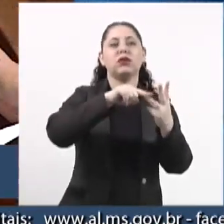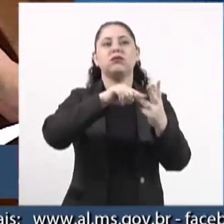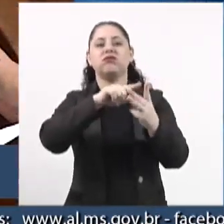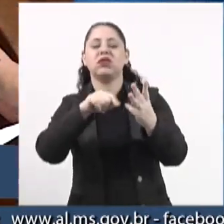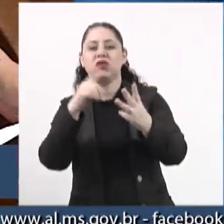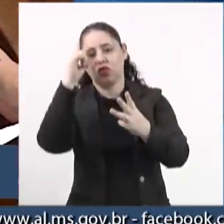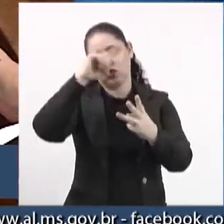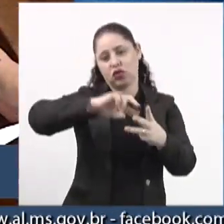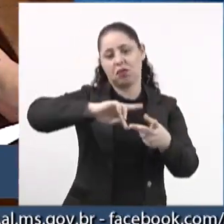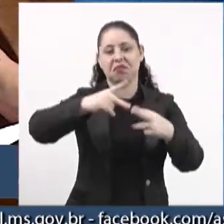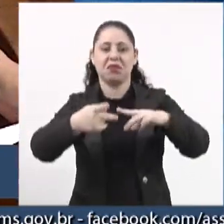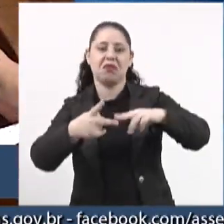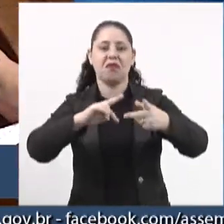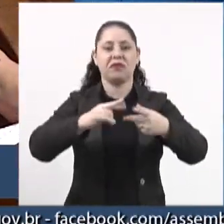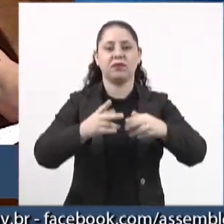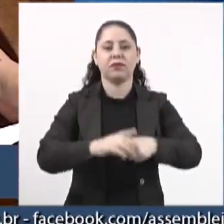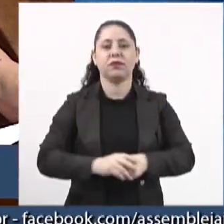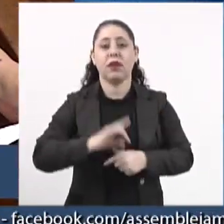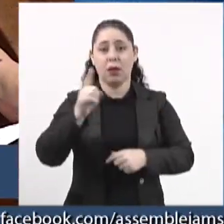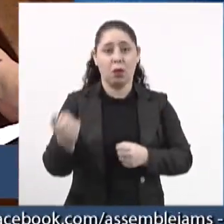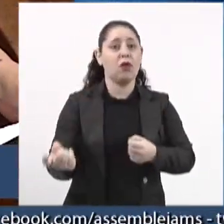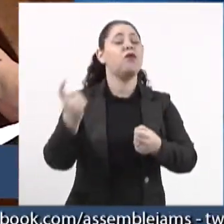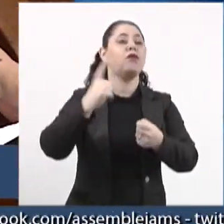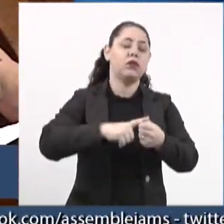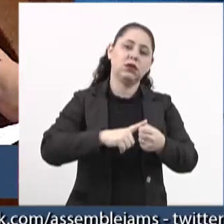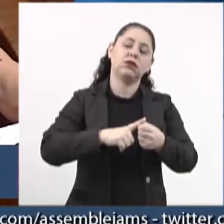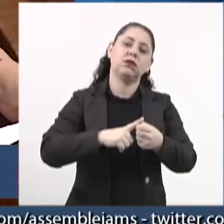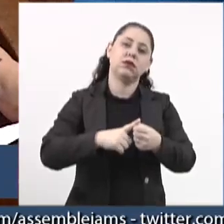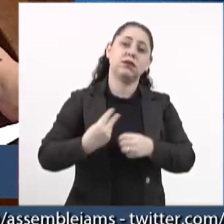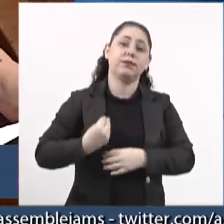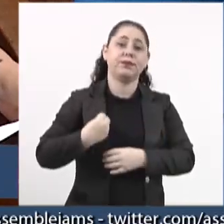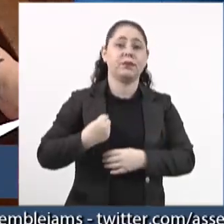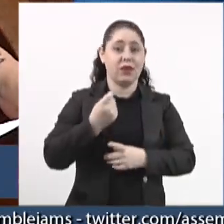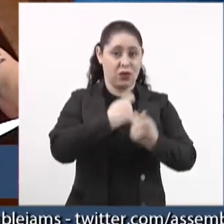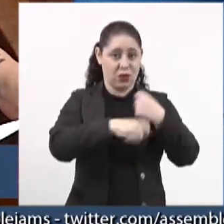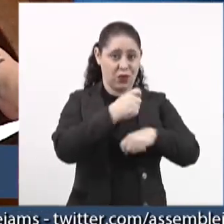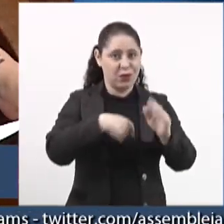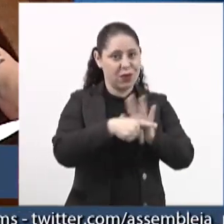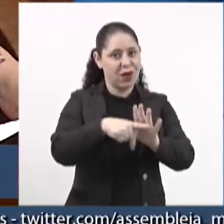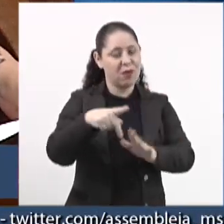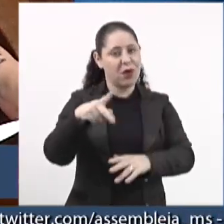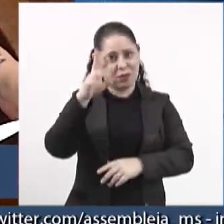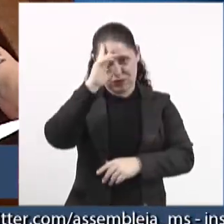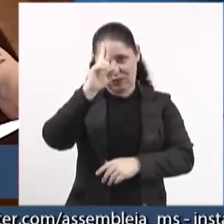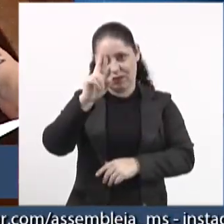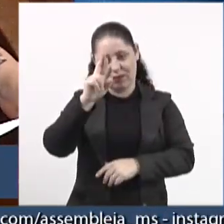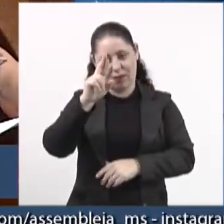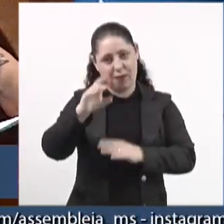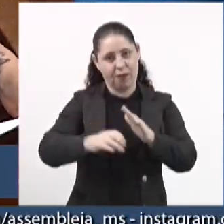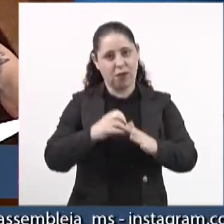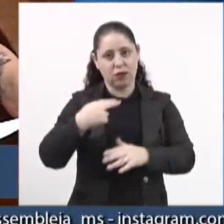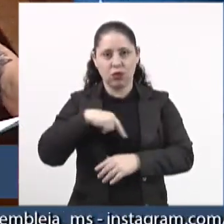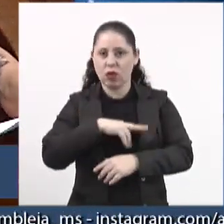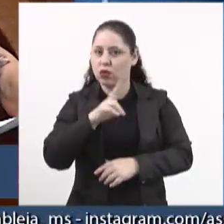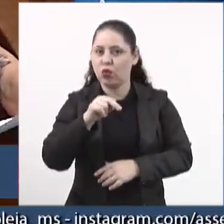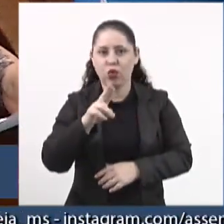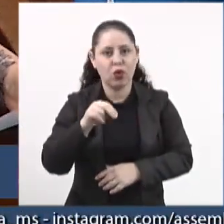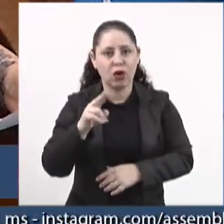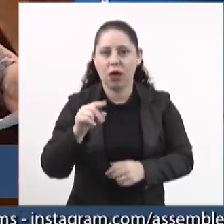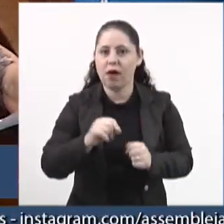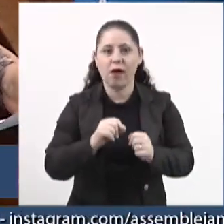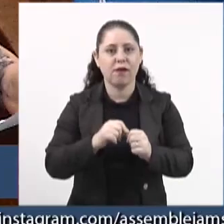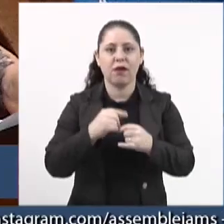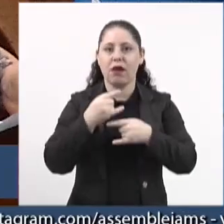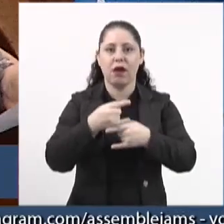home office, dois, três dias, depois vem para o trabalho, economia para o patrão. Nós nunca faremos isso.